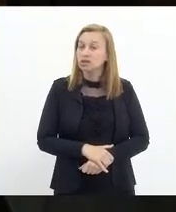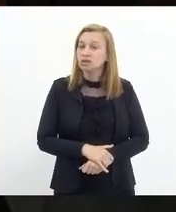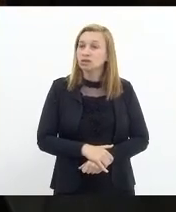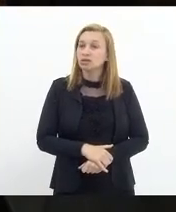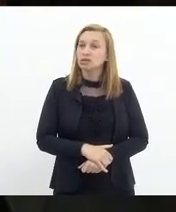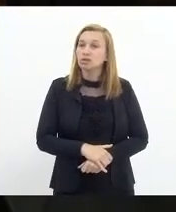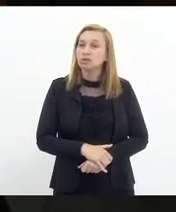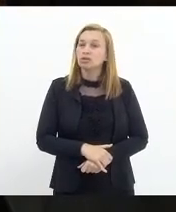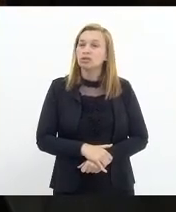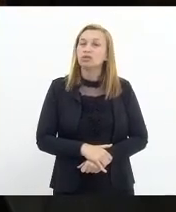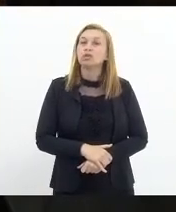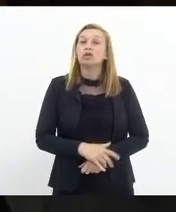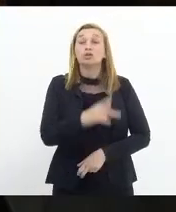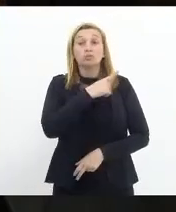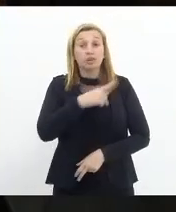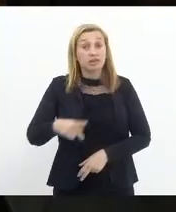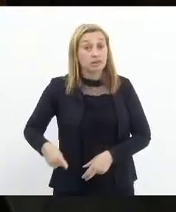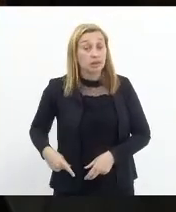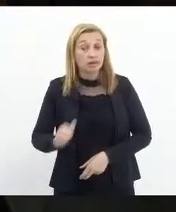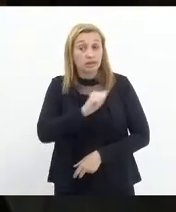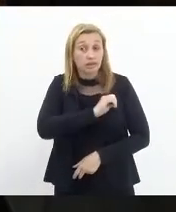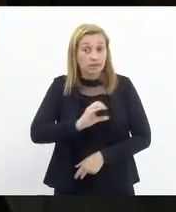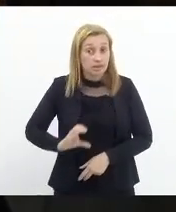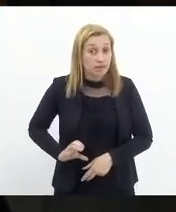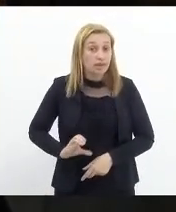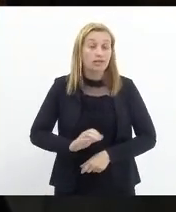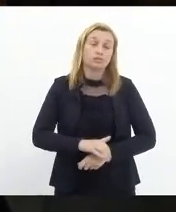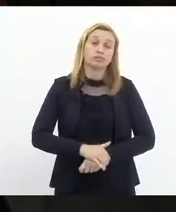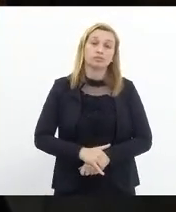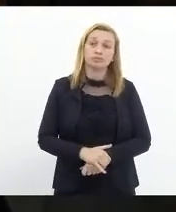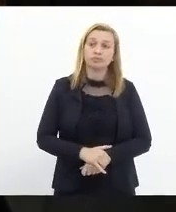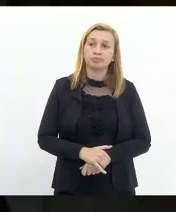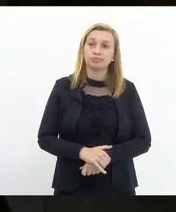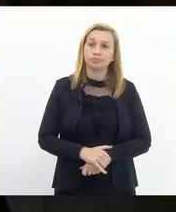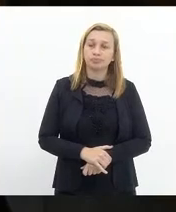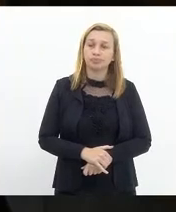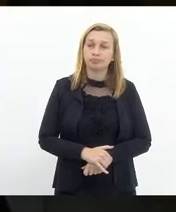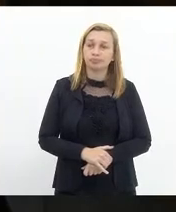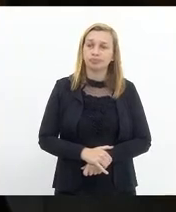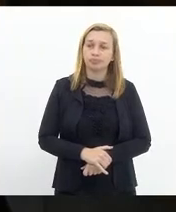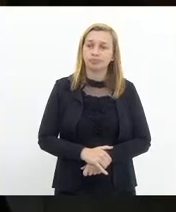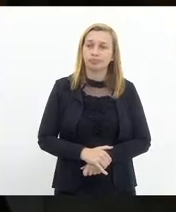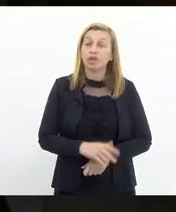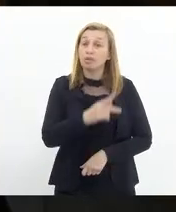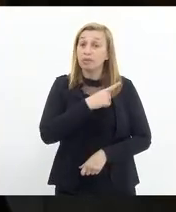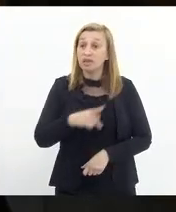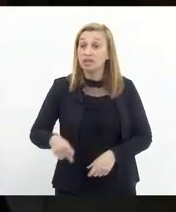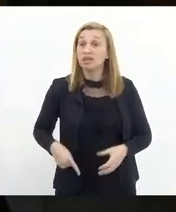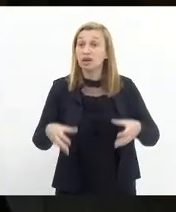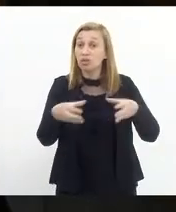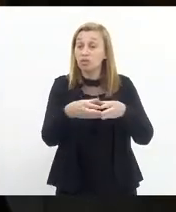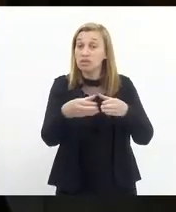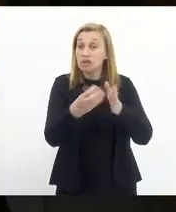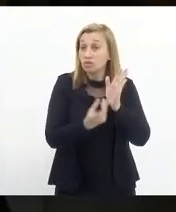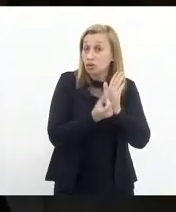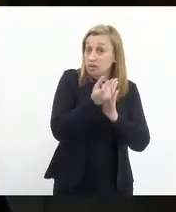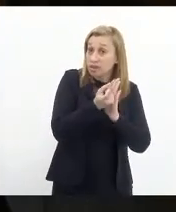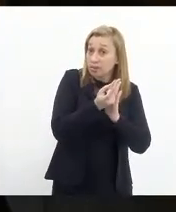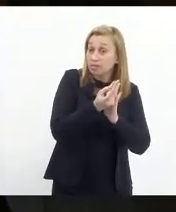do presidente André Siciliano, acatado pelo presidente da Comissão de Orçamento